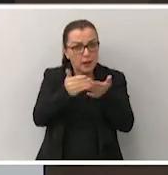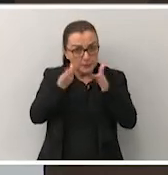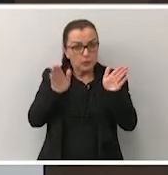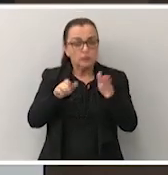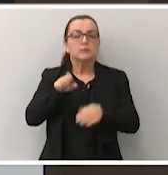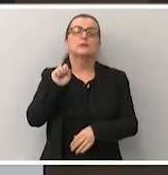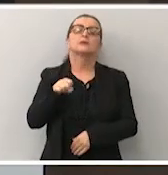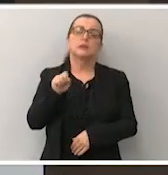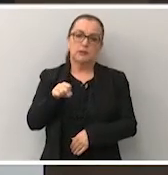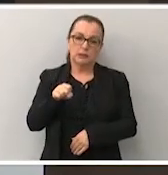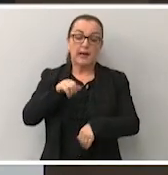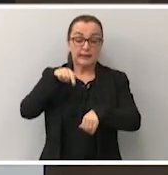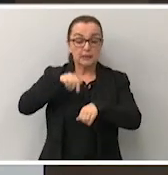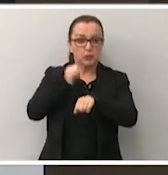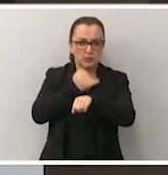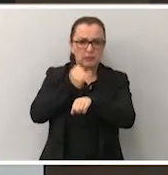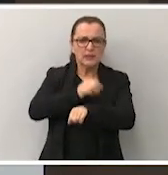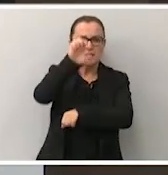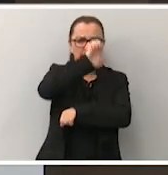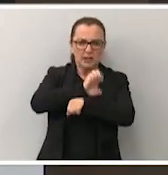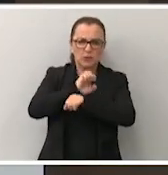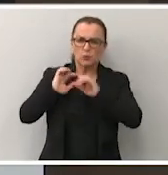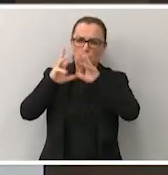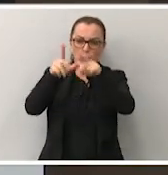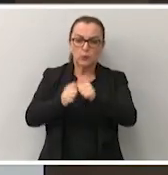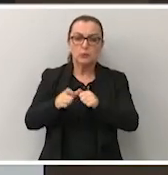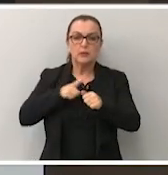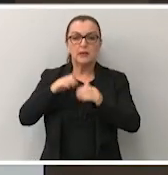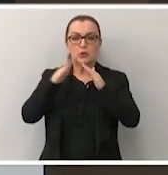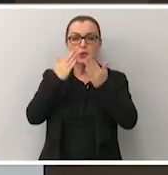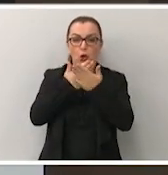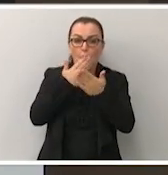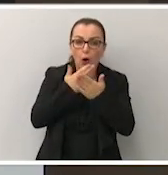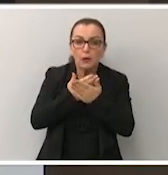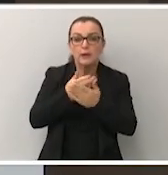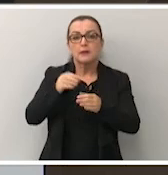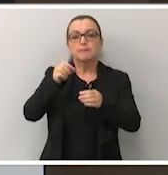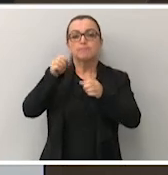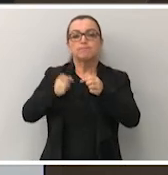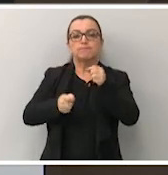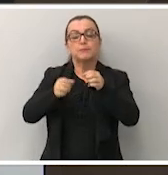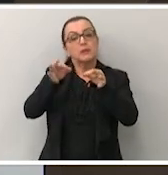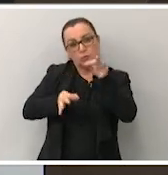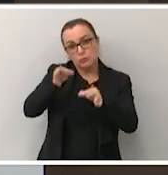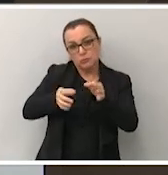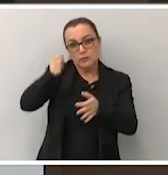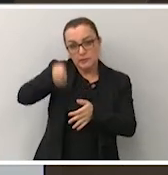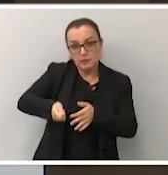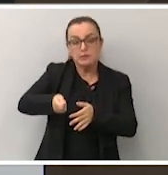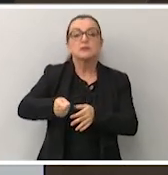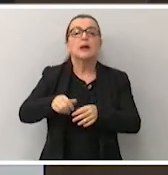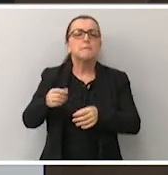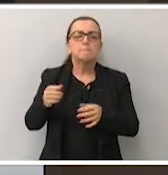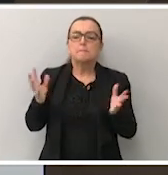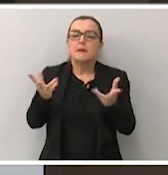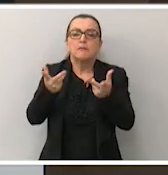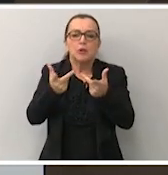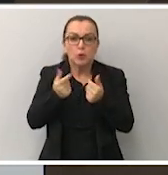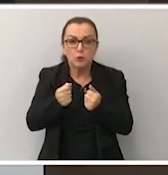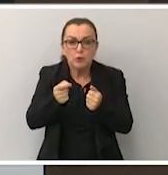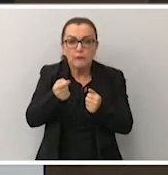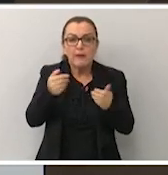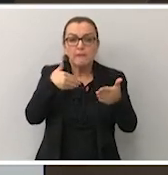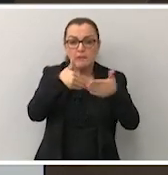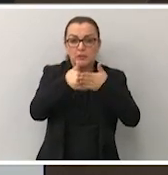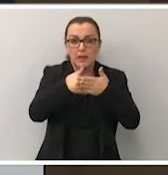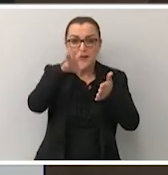Sim, aqui em Joinville, no estado inteiro, nós temos a Escola Superior da Magistratura. Uma excelente oportunidade, que devem fechar as inscrições